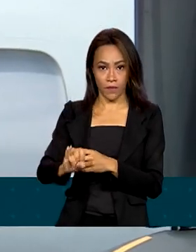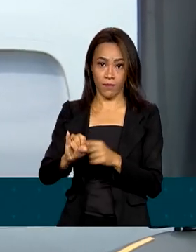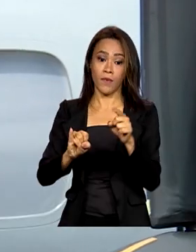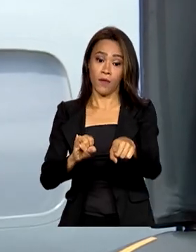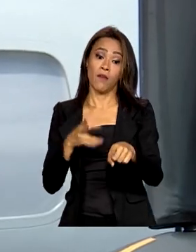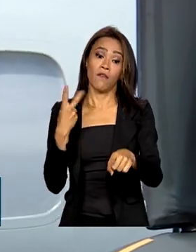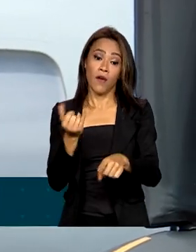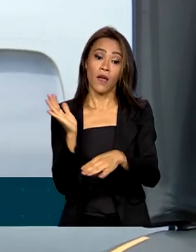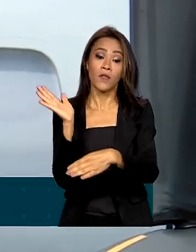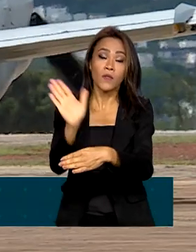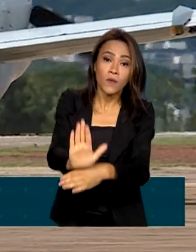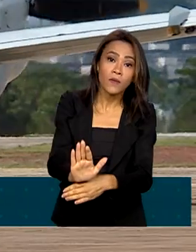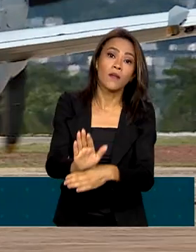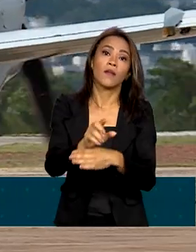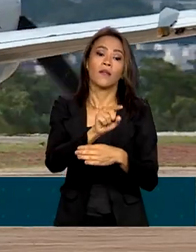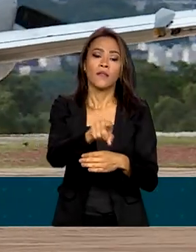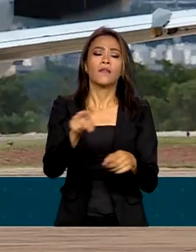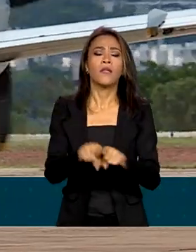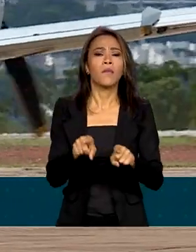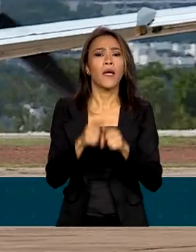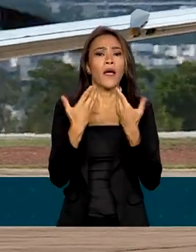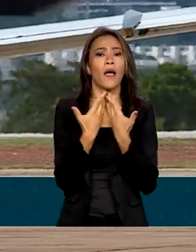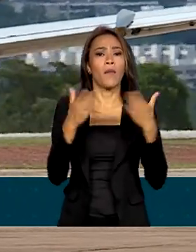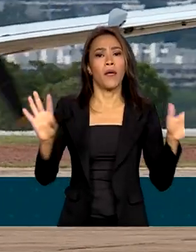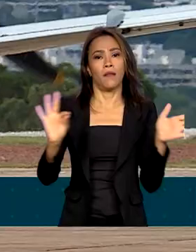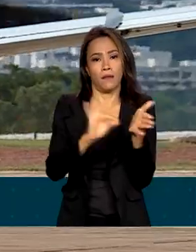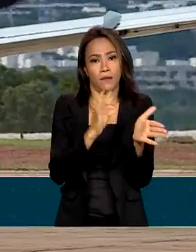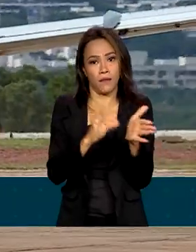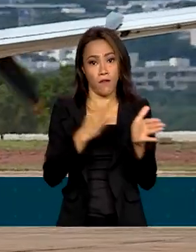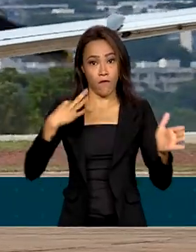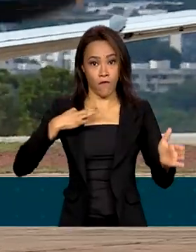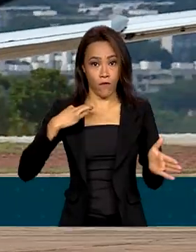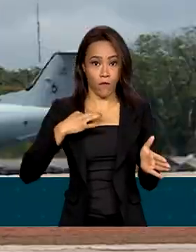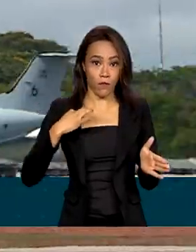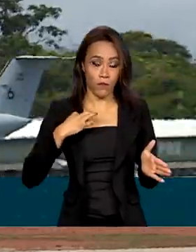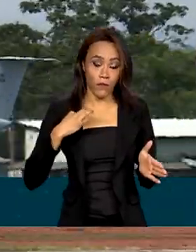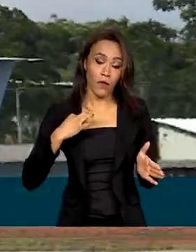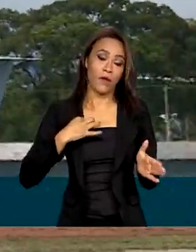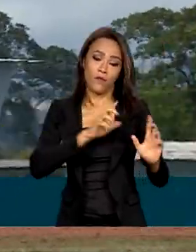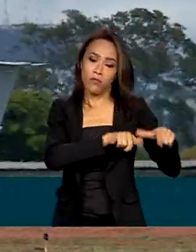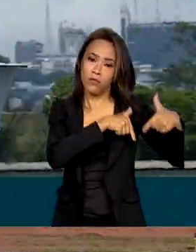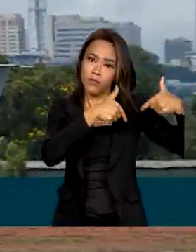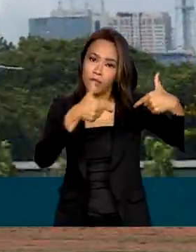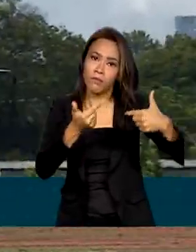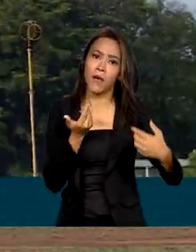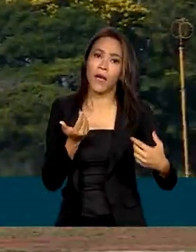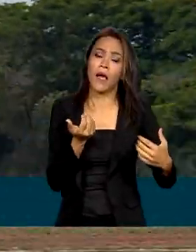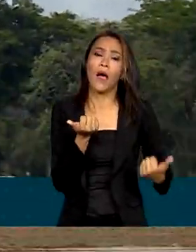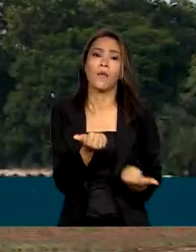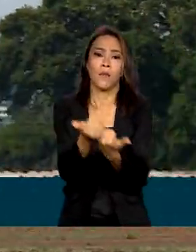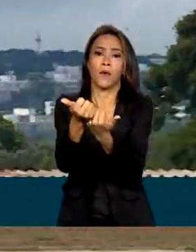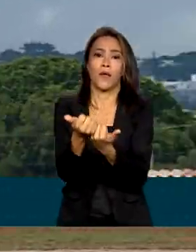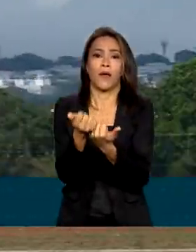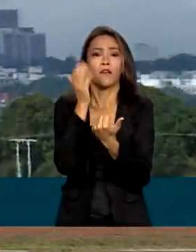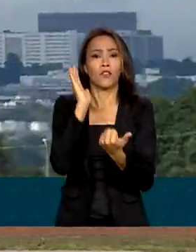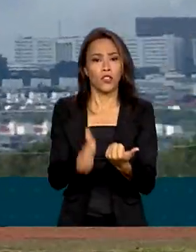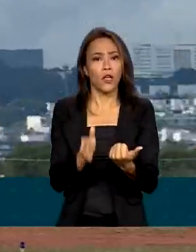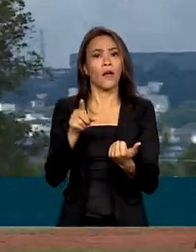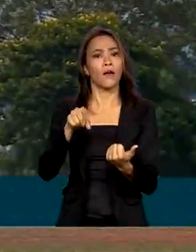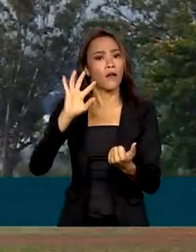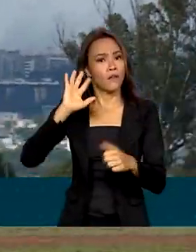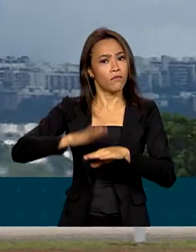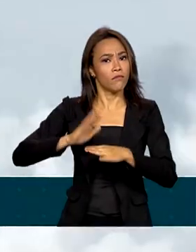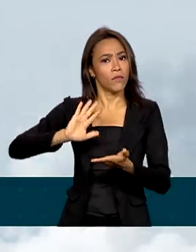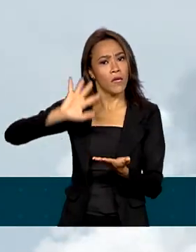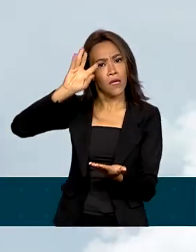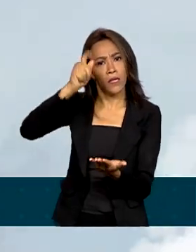E estão abertas ainda as inscrições para que voluntários atuem no apoio à Força Nacional. A medida foi tomada após vários